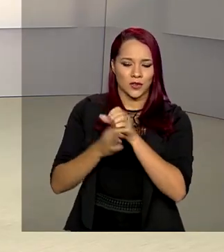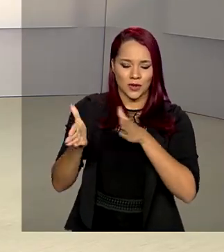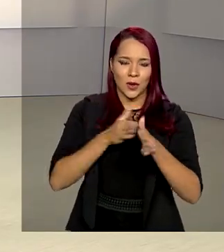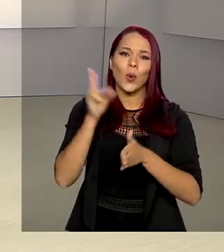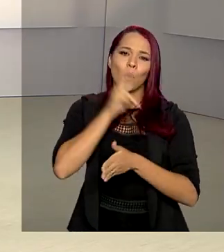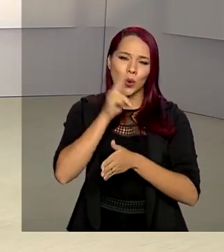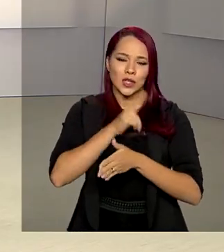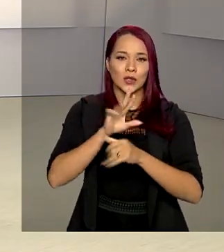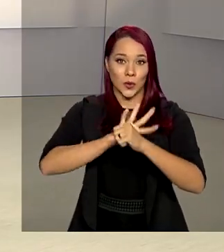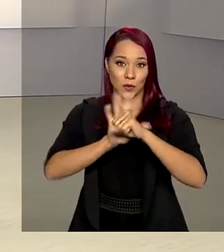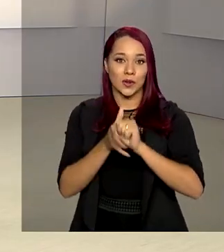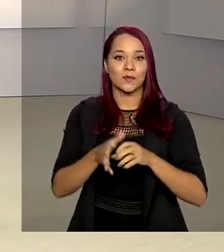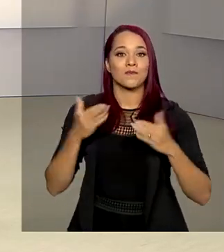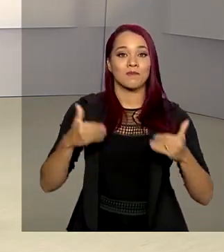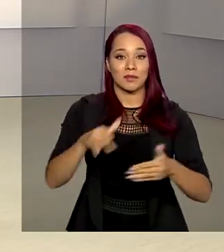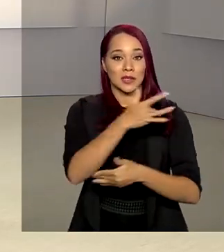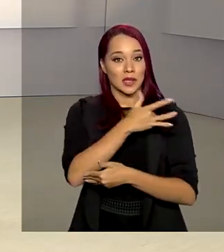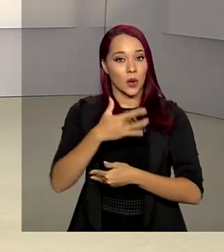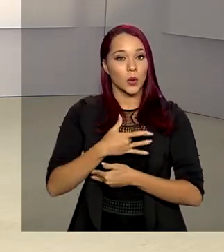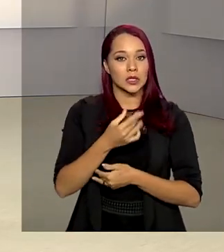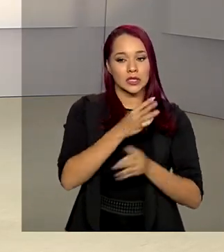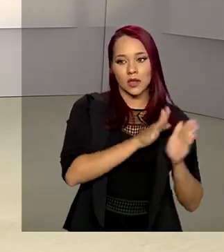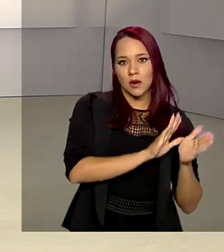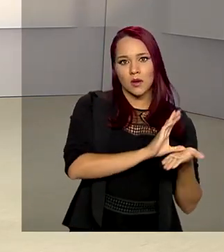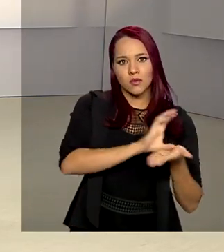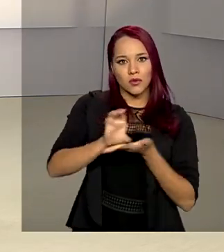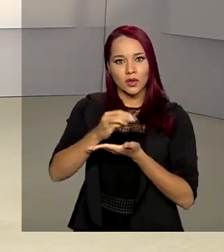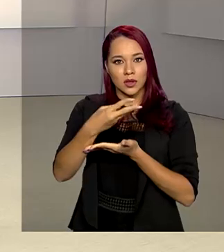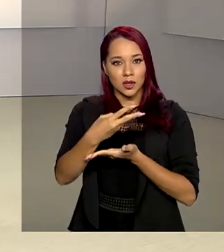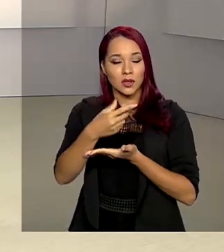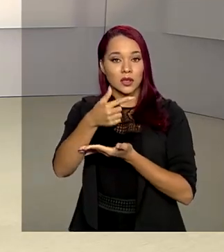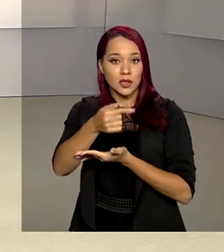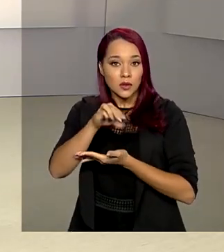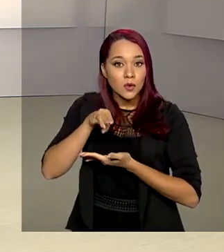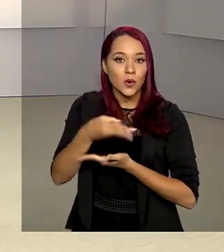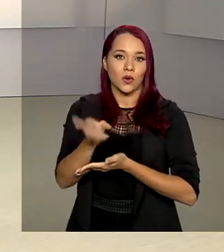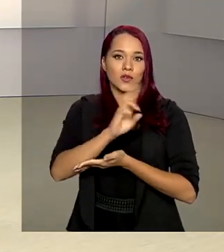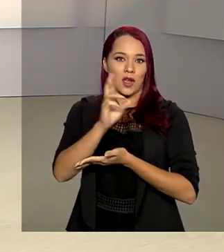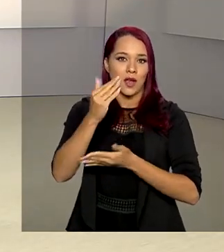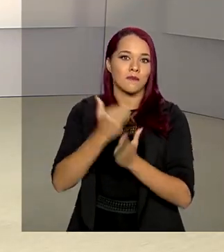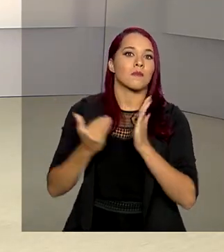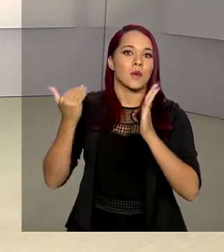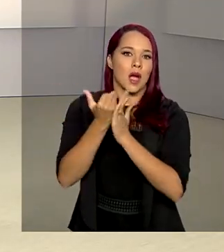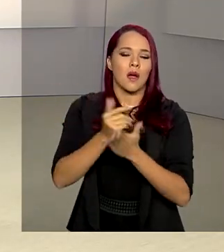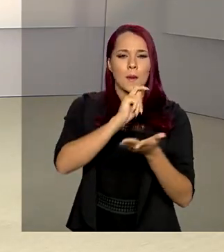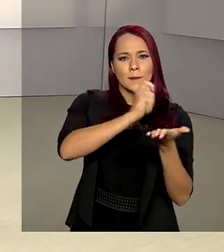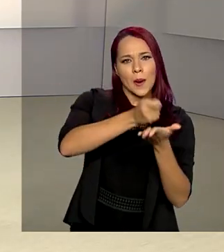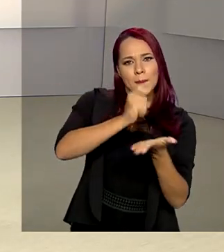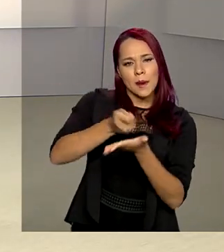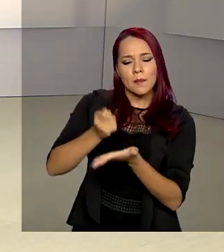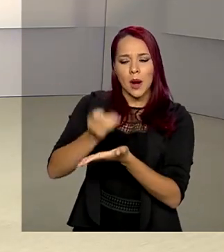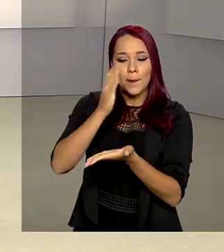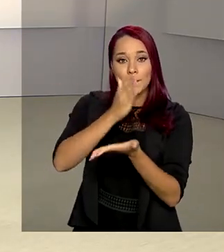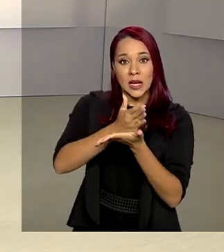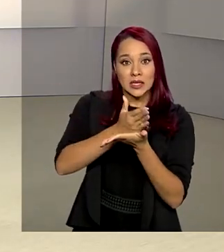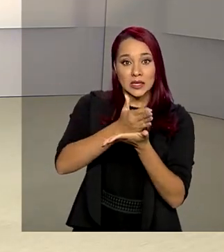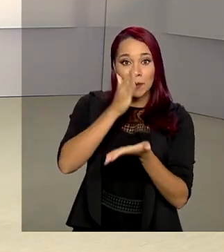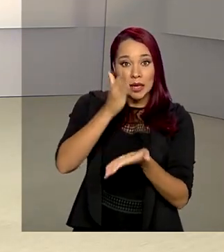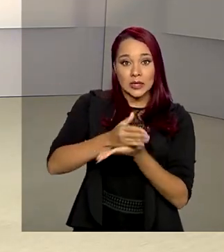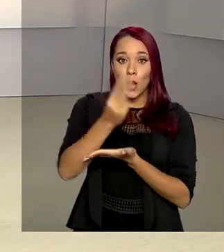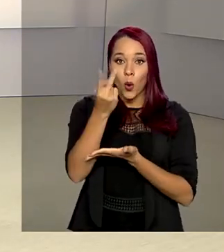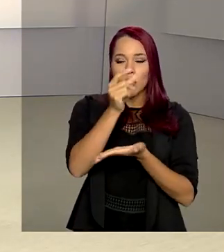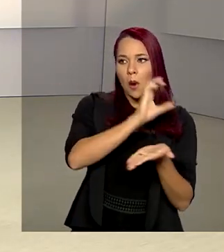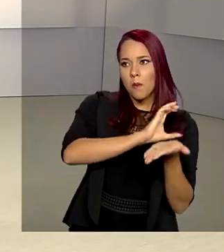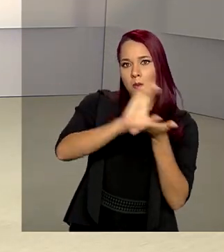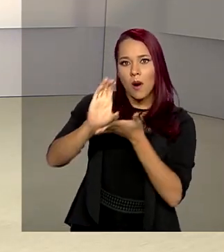coronavírus. O Ministério da Saúde destinou 37 milhões de reais a mais, que serão pagos em parcela única aos estados,